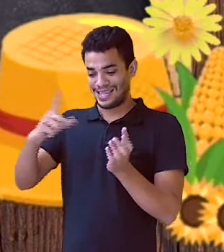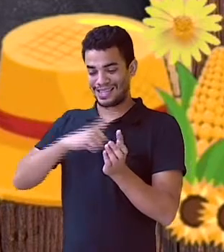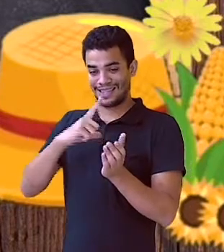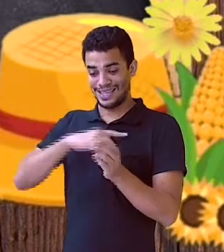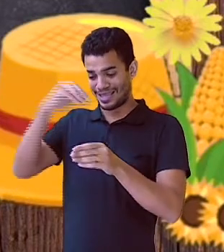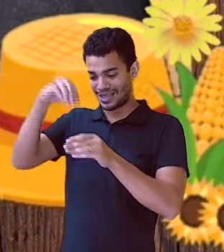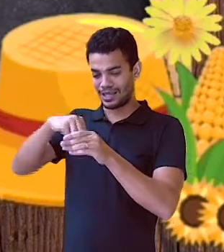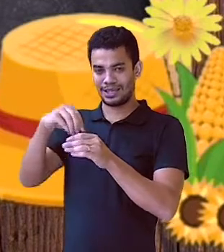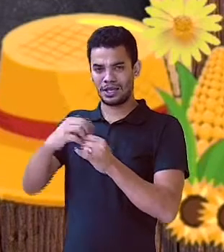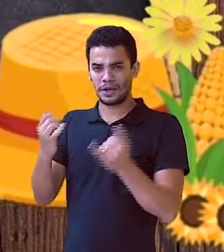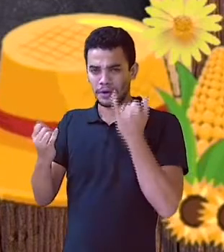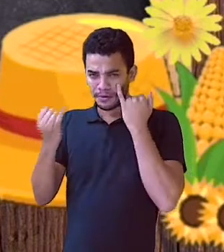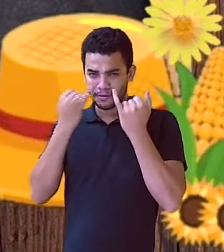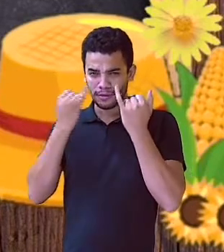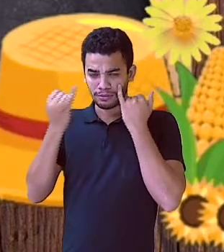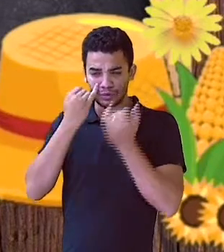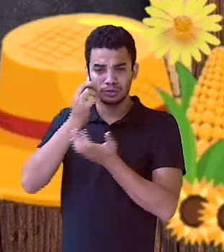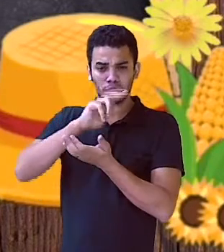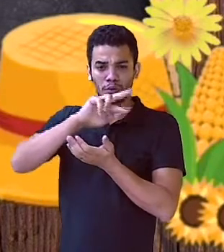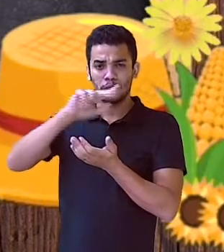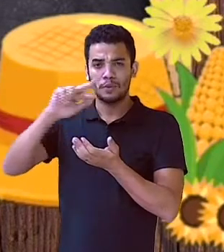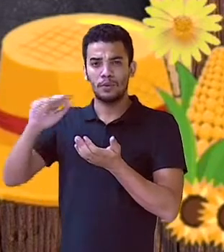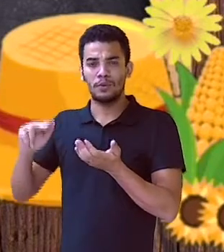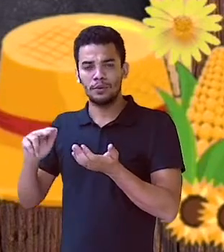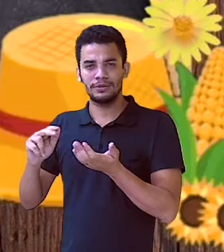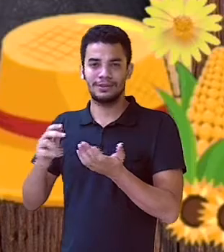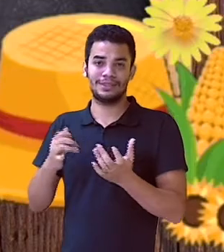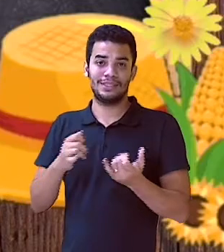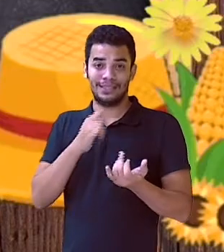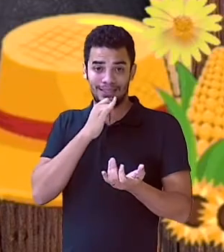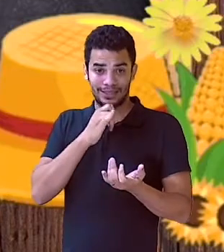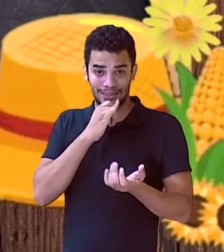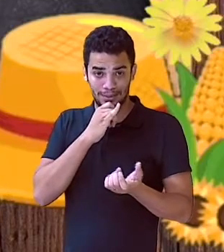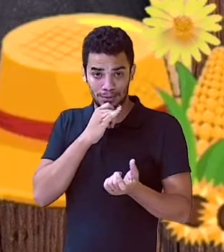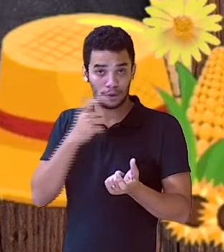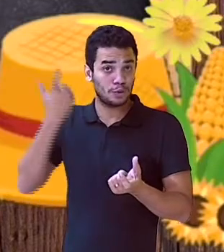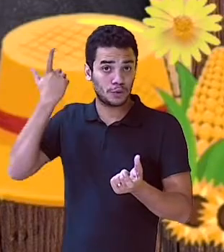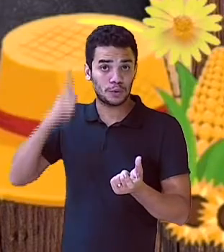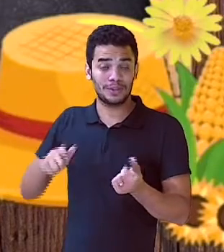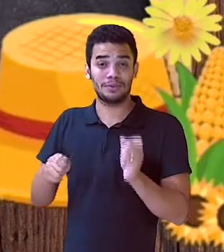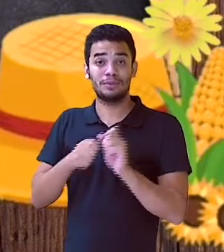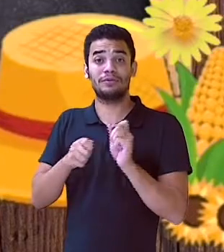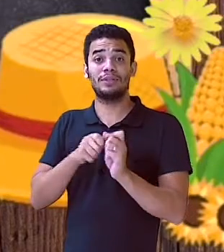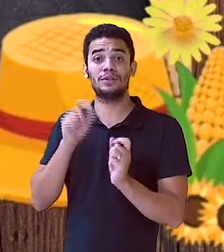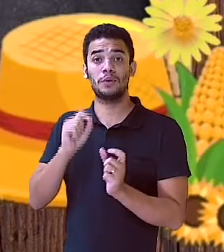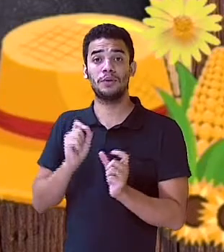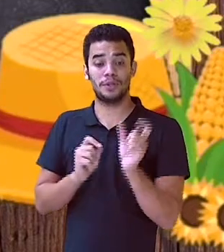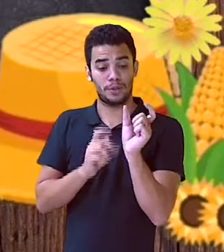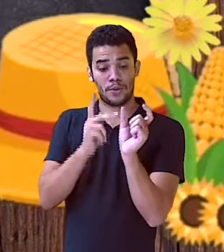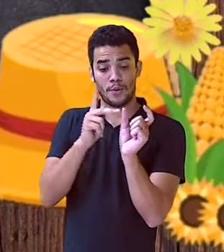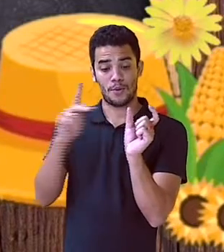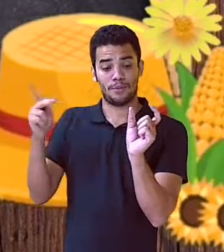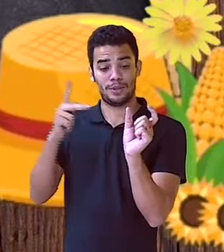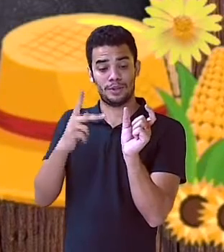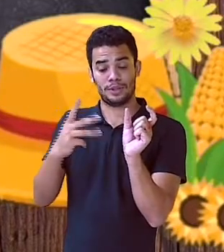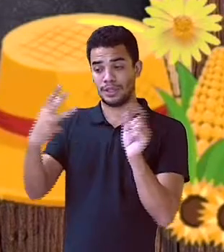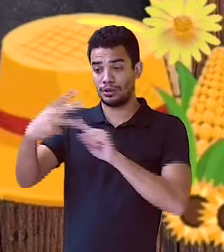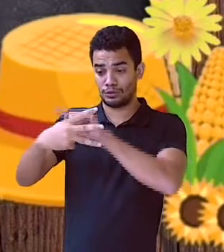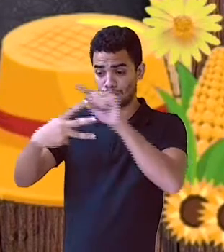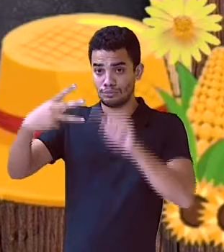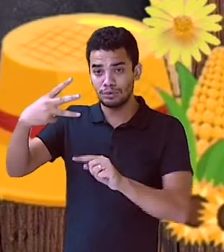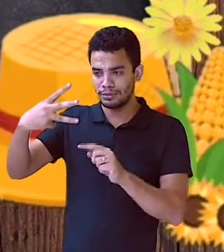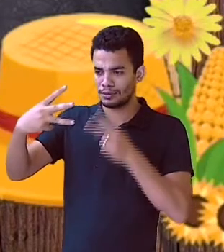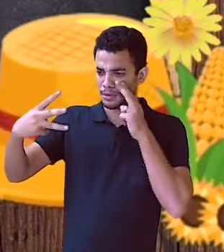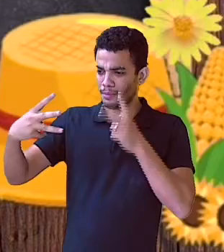também. Nós conseguimos até classificar o predicado. Isso. Nós temos três tipos de predicado. É o